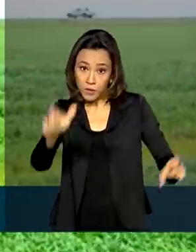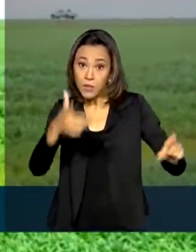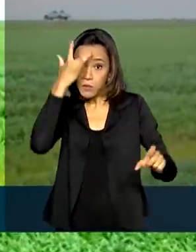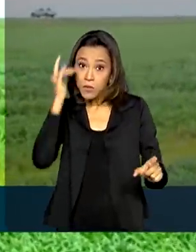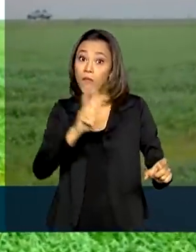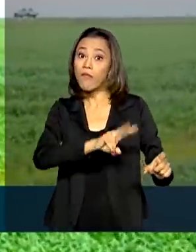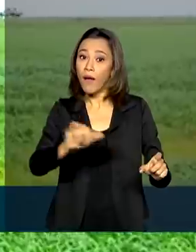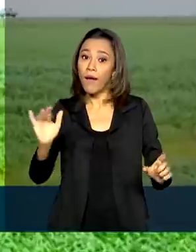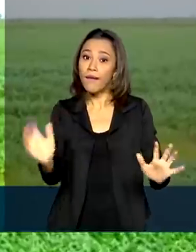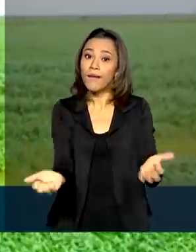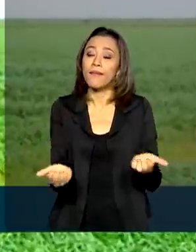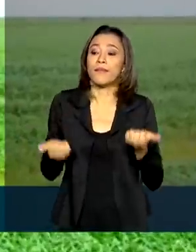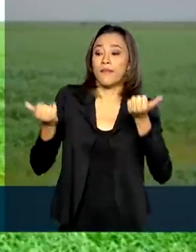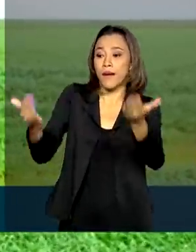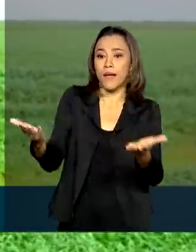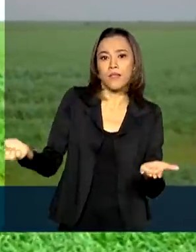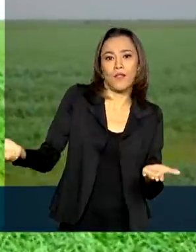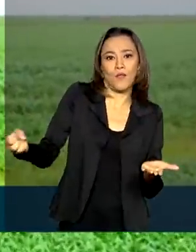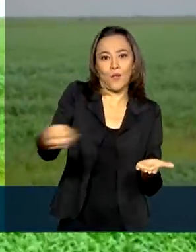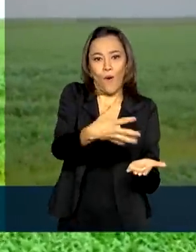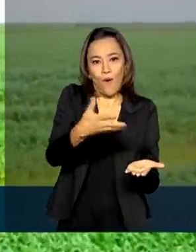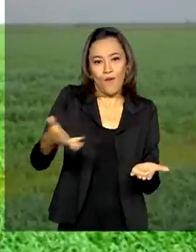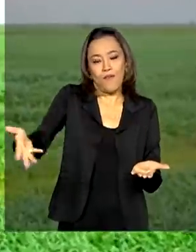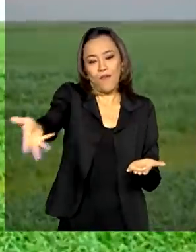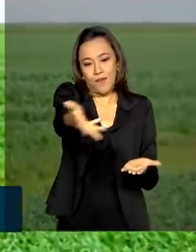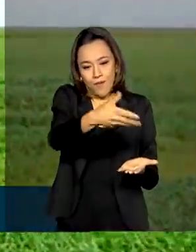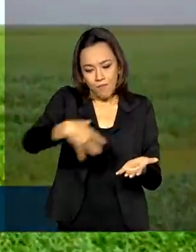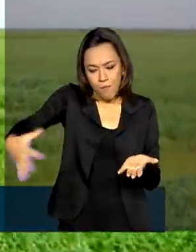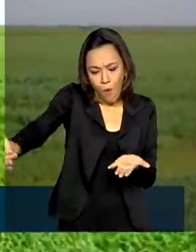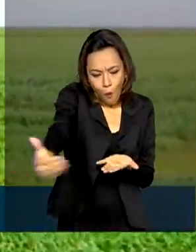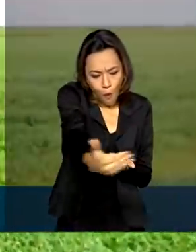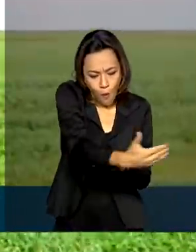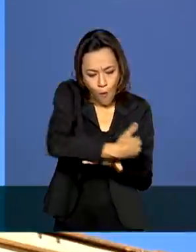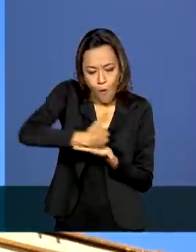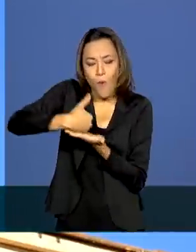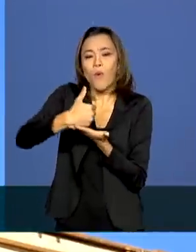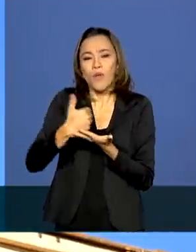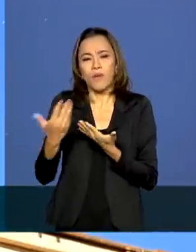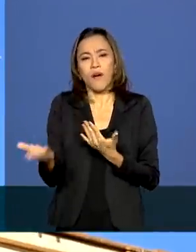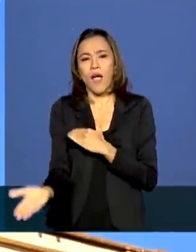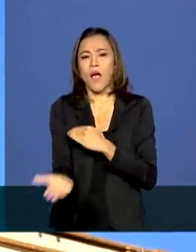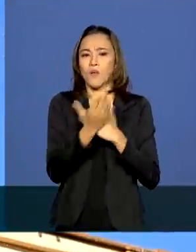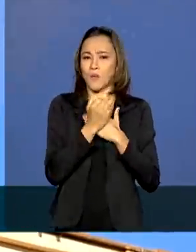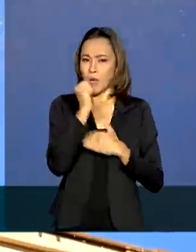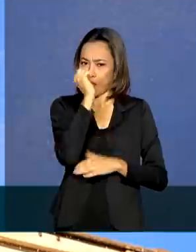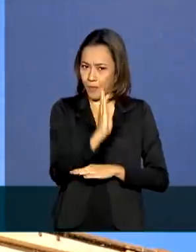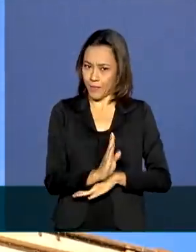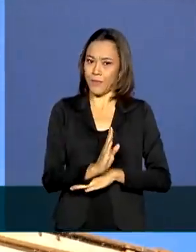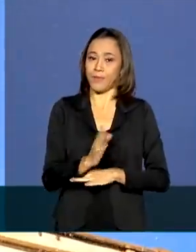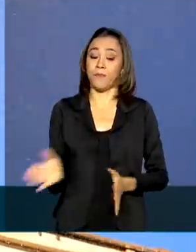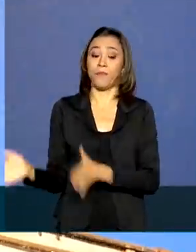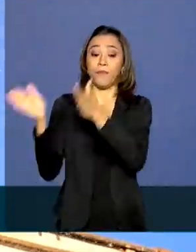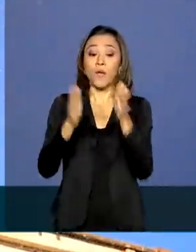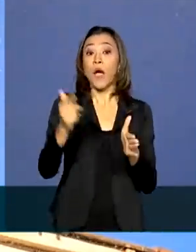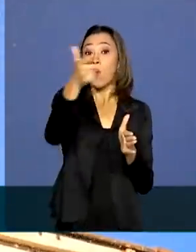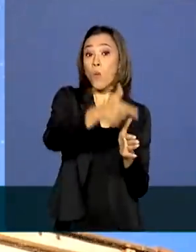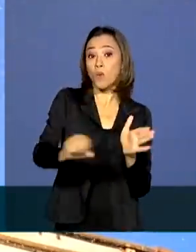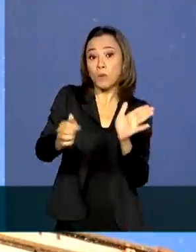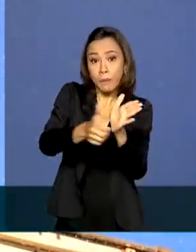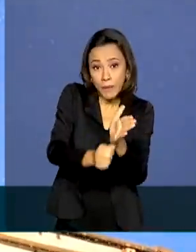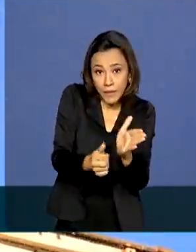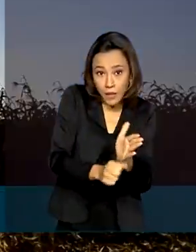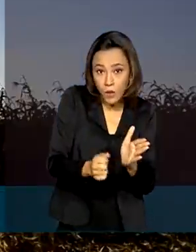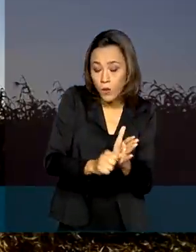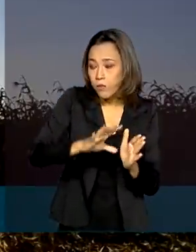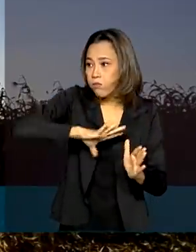entregar essa nova grande safra e vai ajudar o Brasil a sair dessa crise. A safra total de milho também deve ser a maior